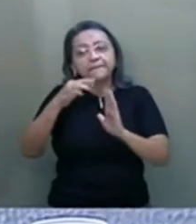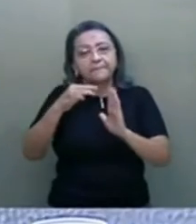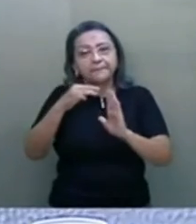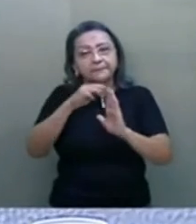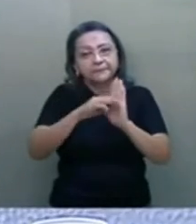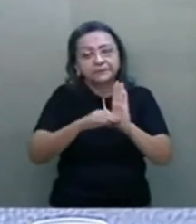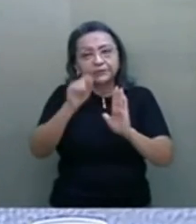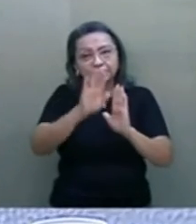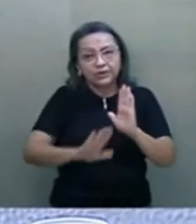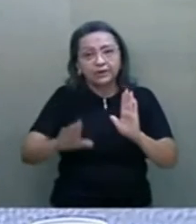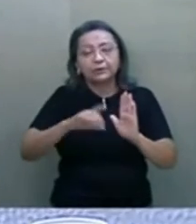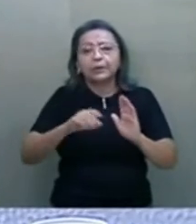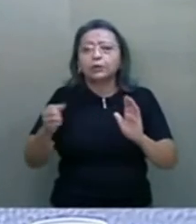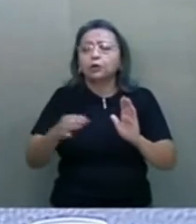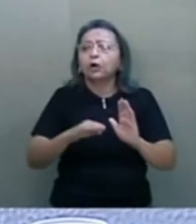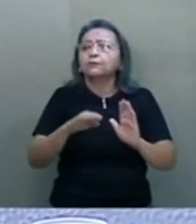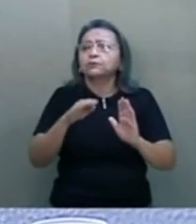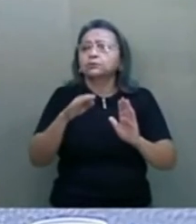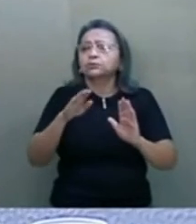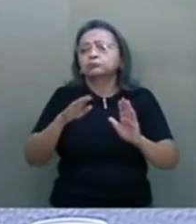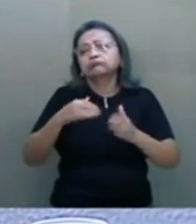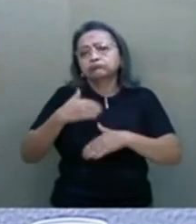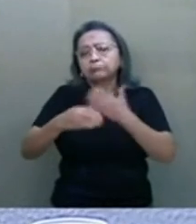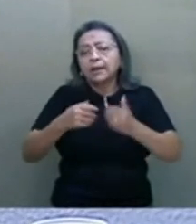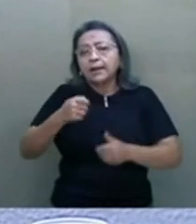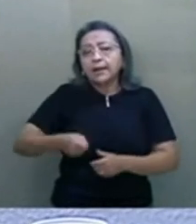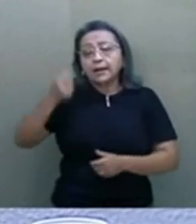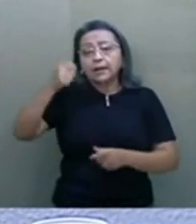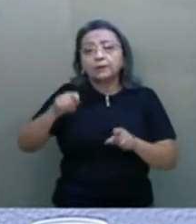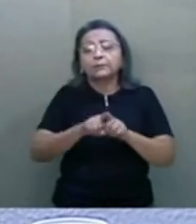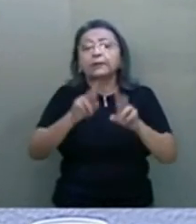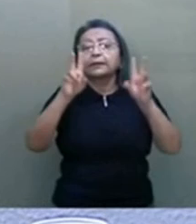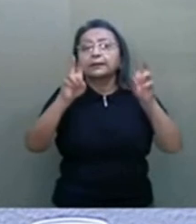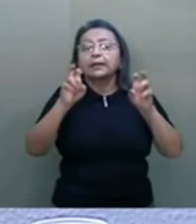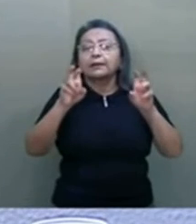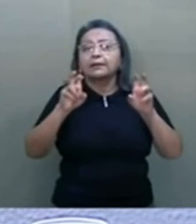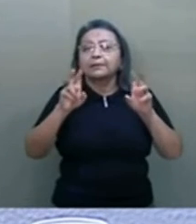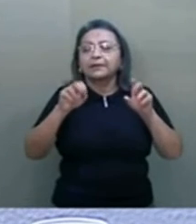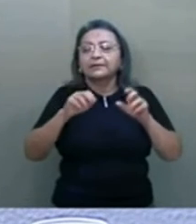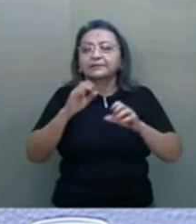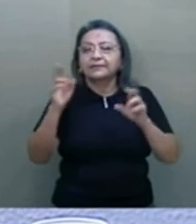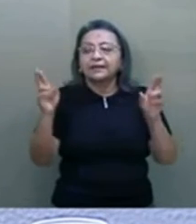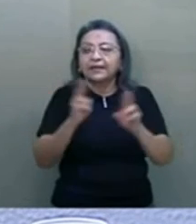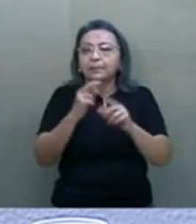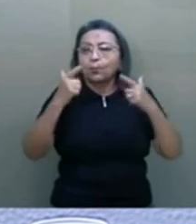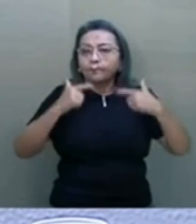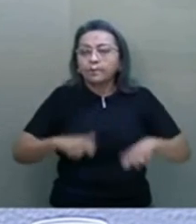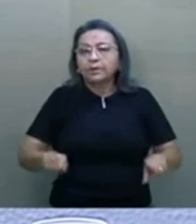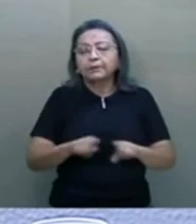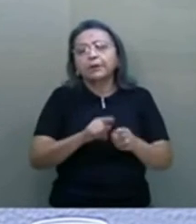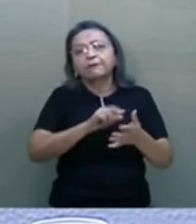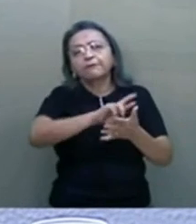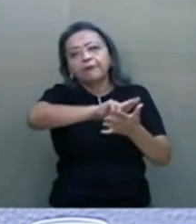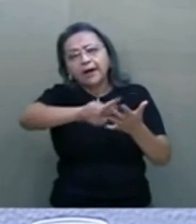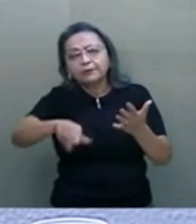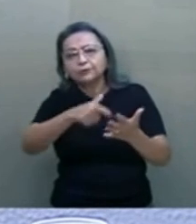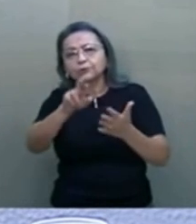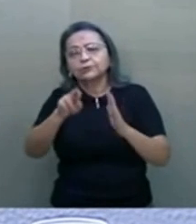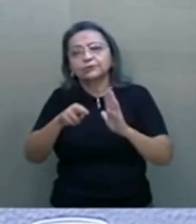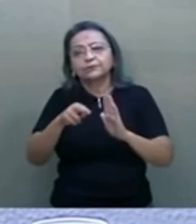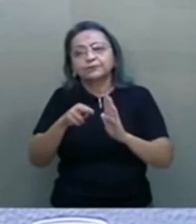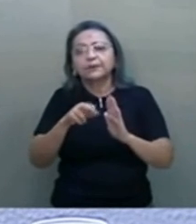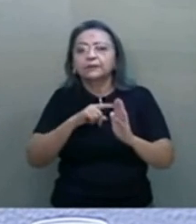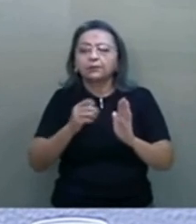segundos. Novos leilões de espectro, o tema das redes neutras e diversos outros temas regulatórios que estão na pauta